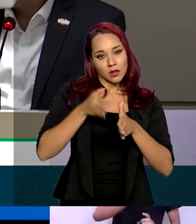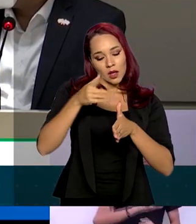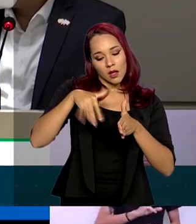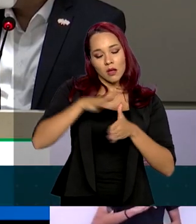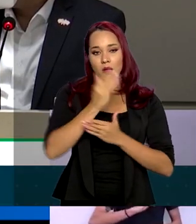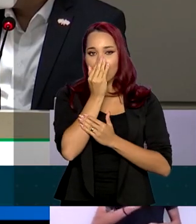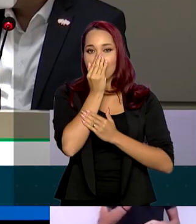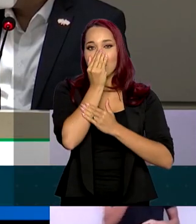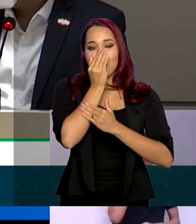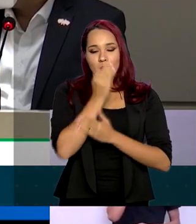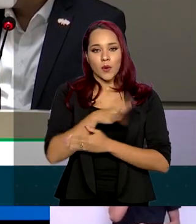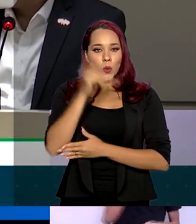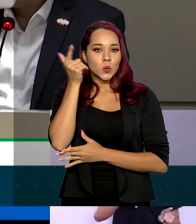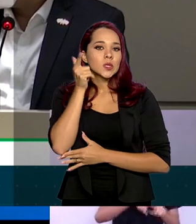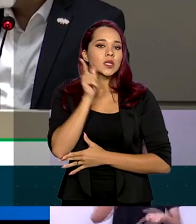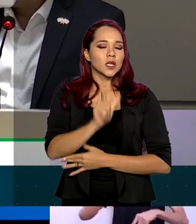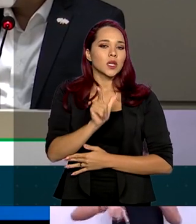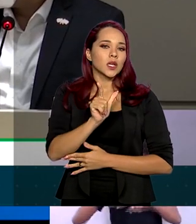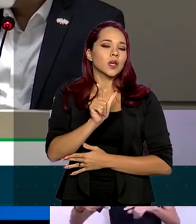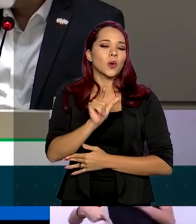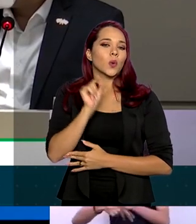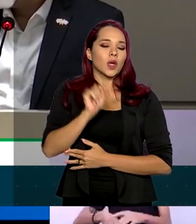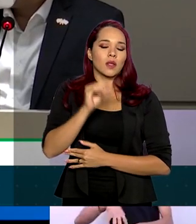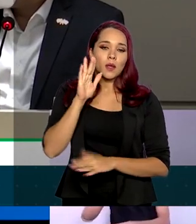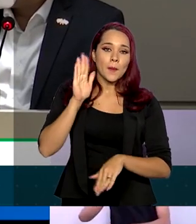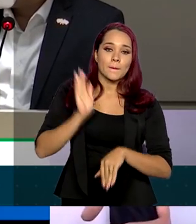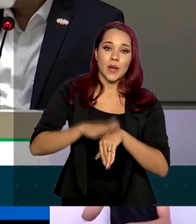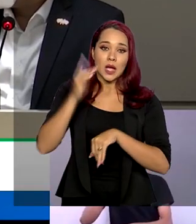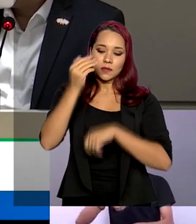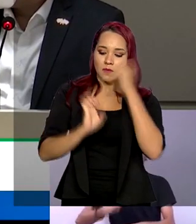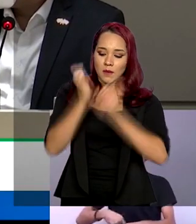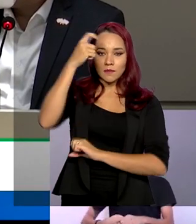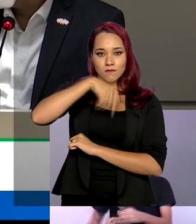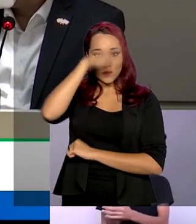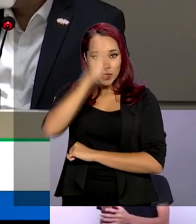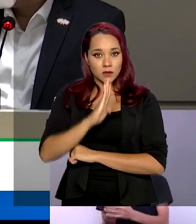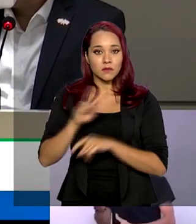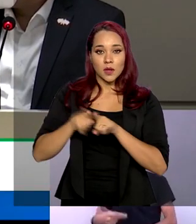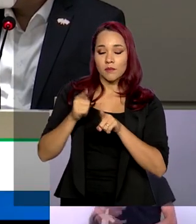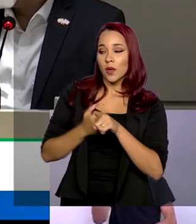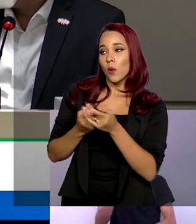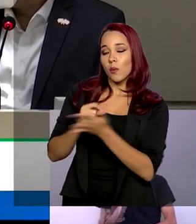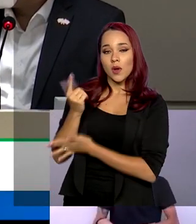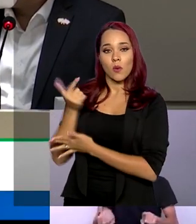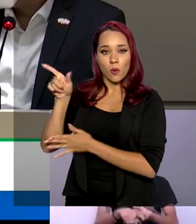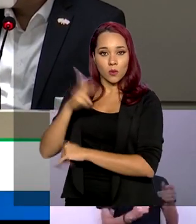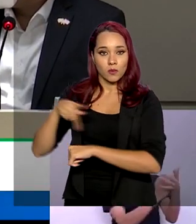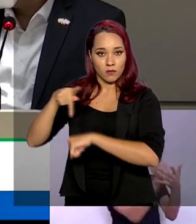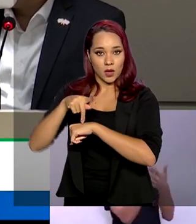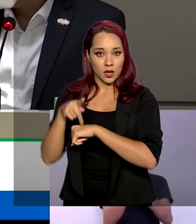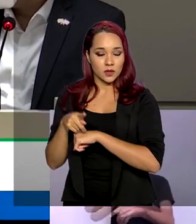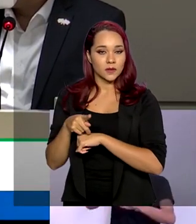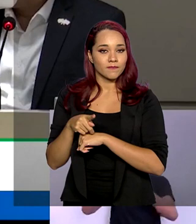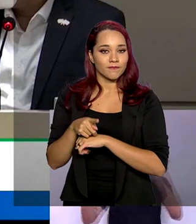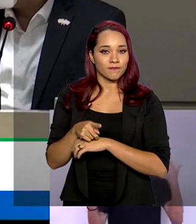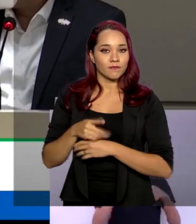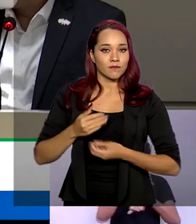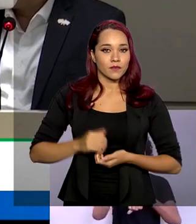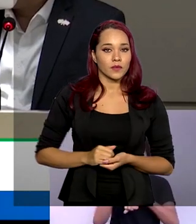conseguir buscar não só conseguir produzir mais no Brasil, mas trazer de fora. E com isso a gente,